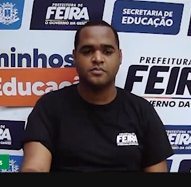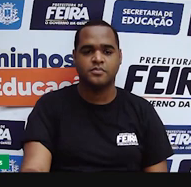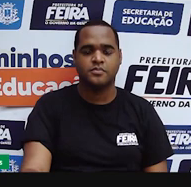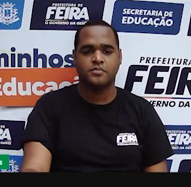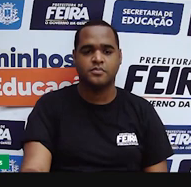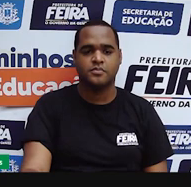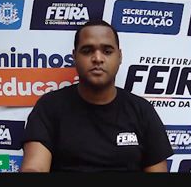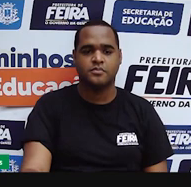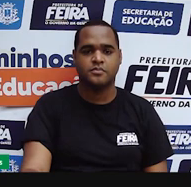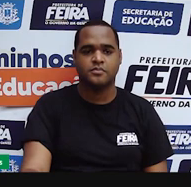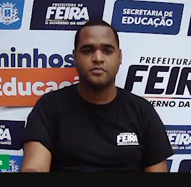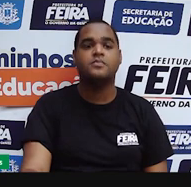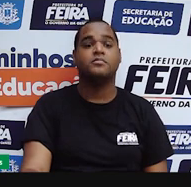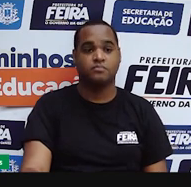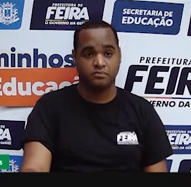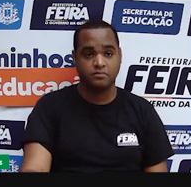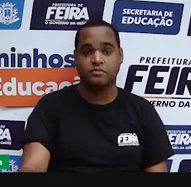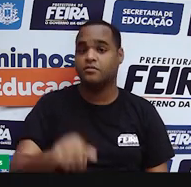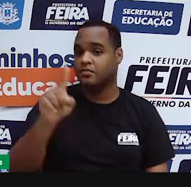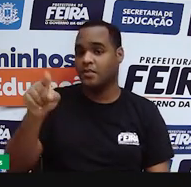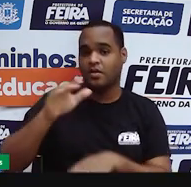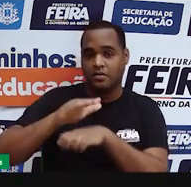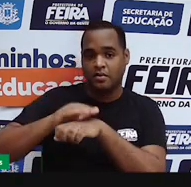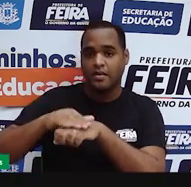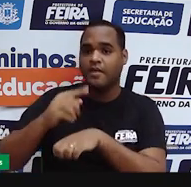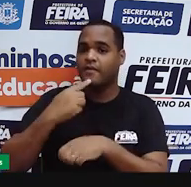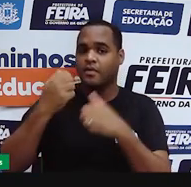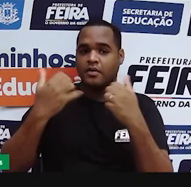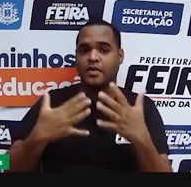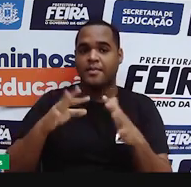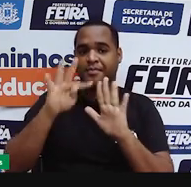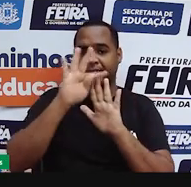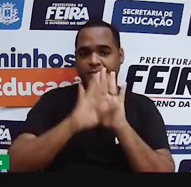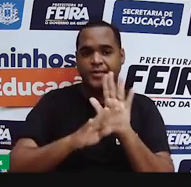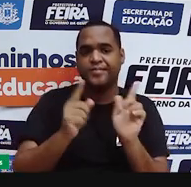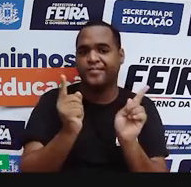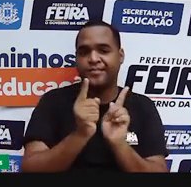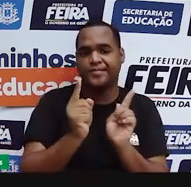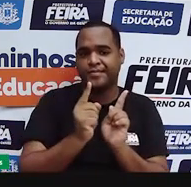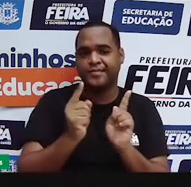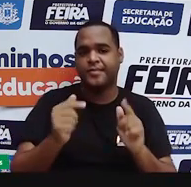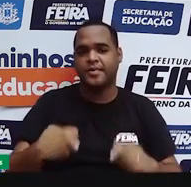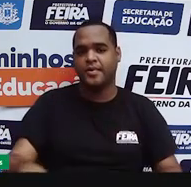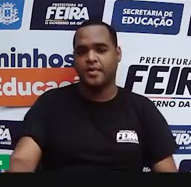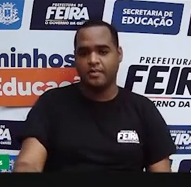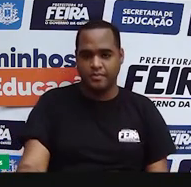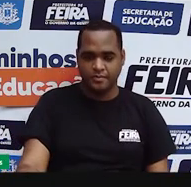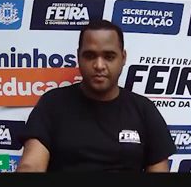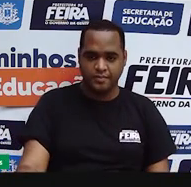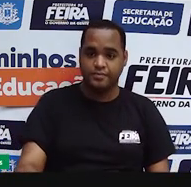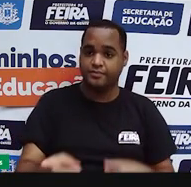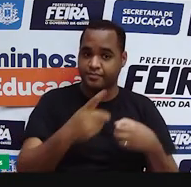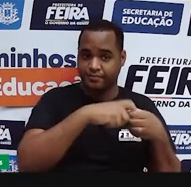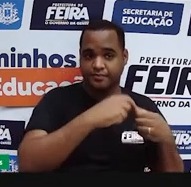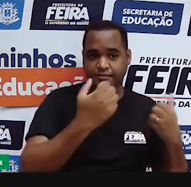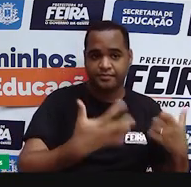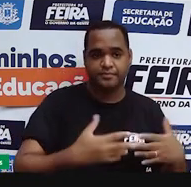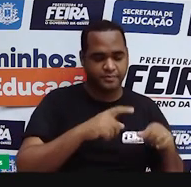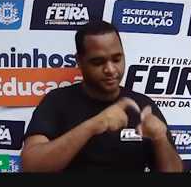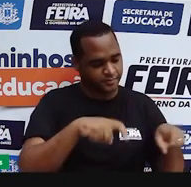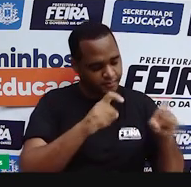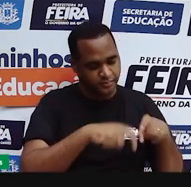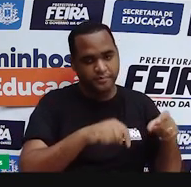Ele vai dizer que o meu texto aqui está pequeno ainda. Está pequeno. Então, vou voltar lá para aquele site que tinha a